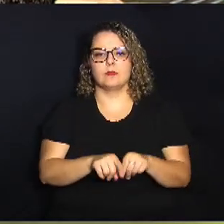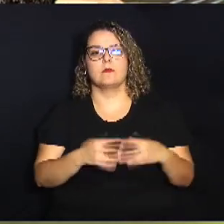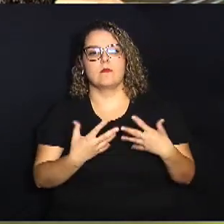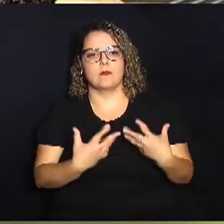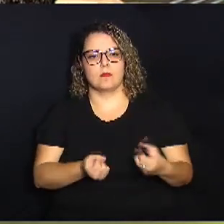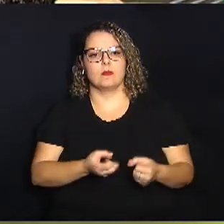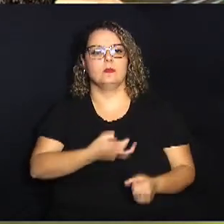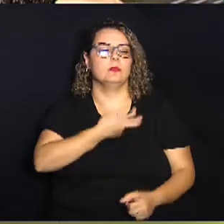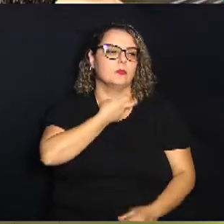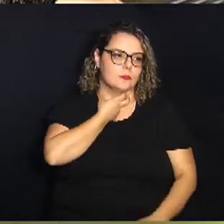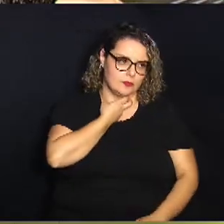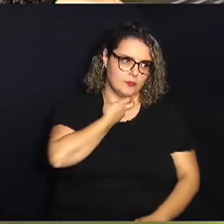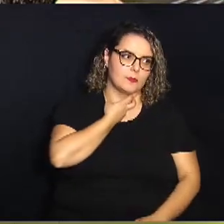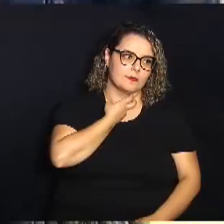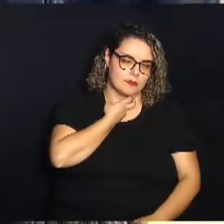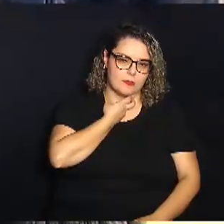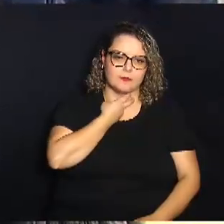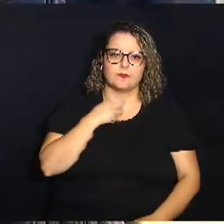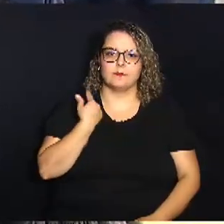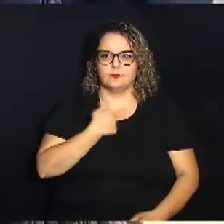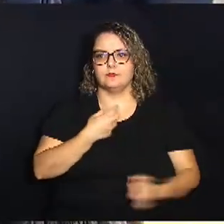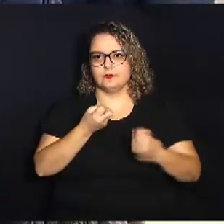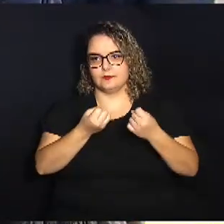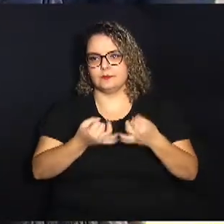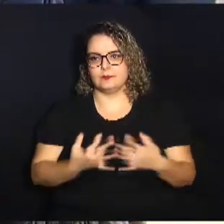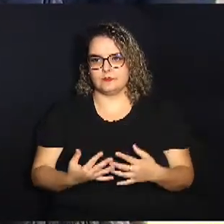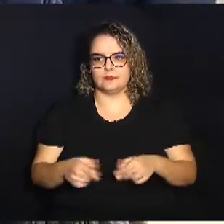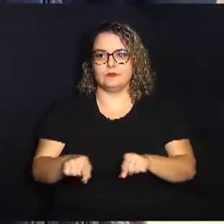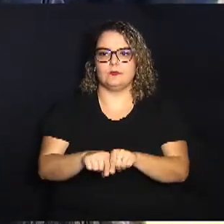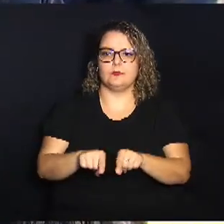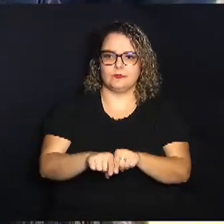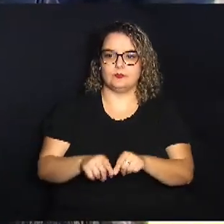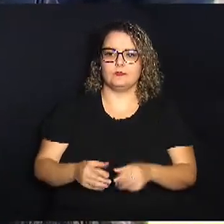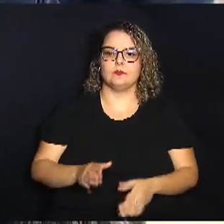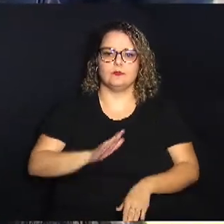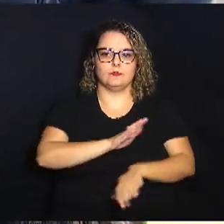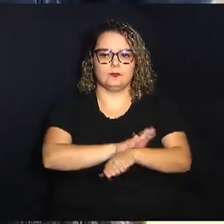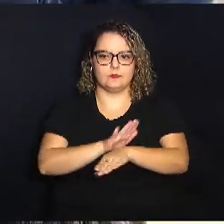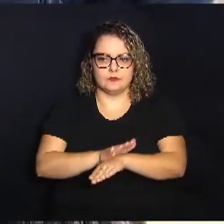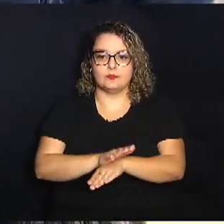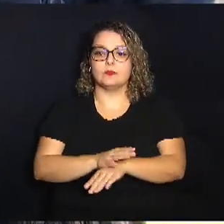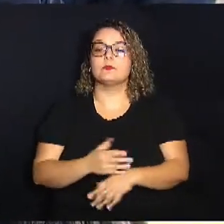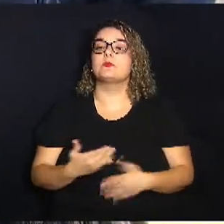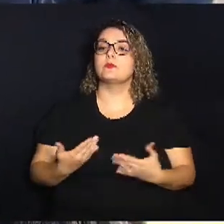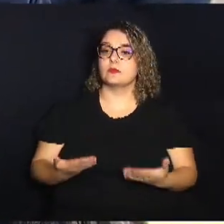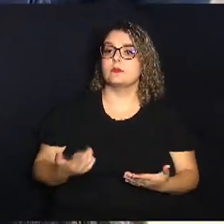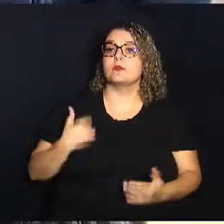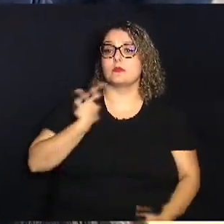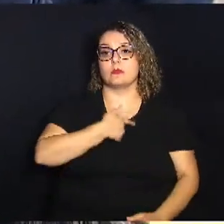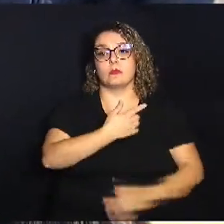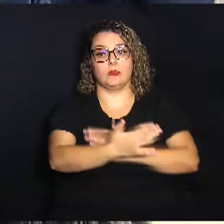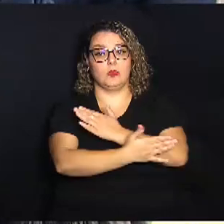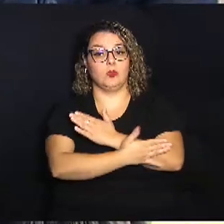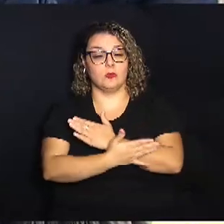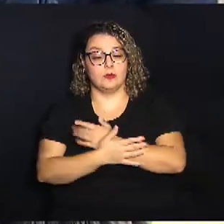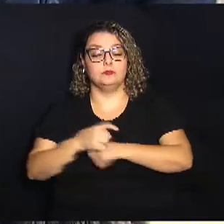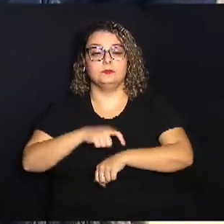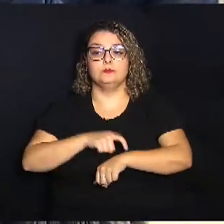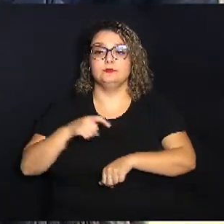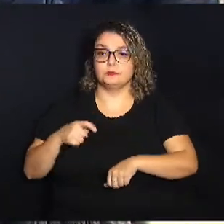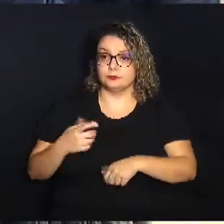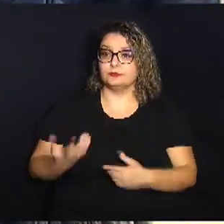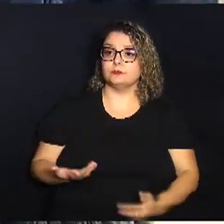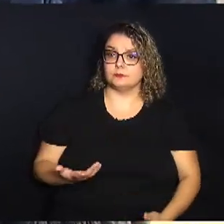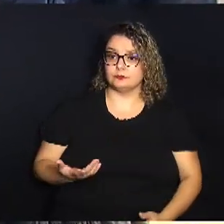esses morcegos, né? Por nossa orientação e está também acondicionando. Isso vai ajudar para a gente, principalmente no período que nós